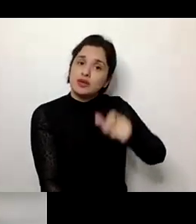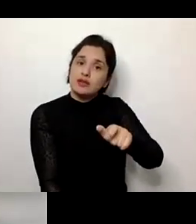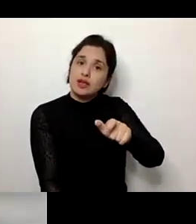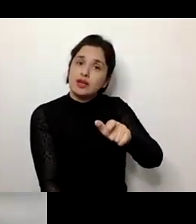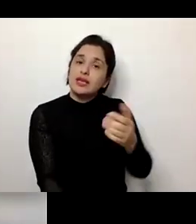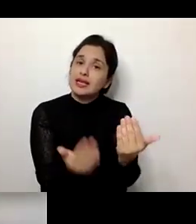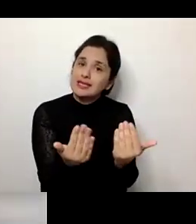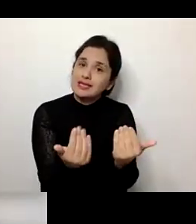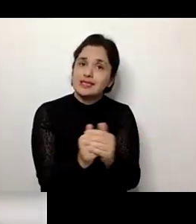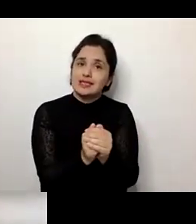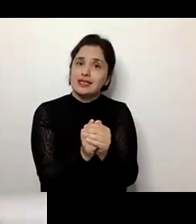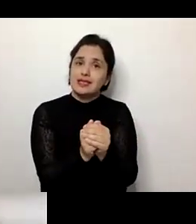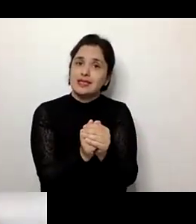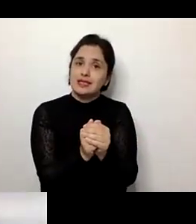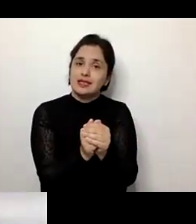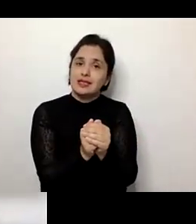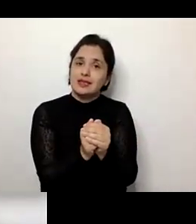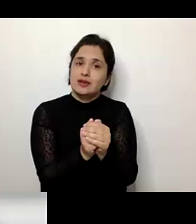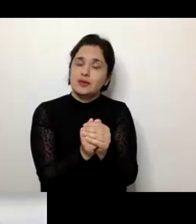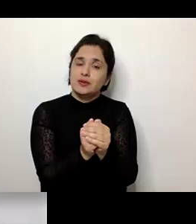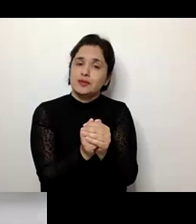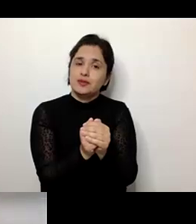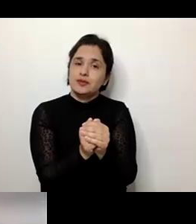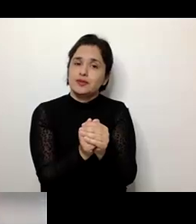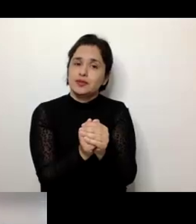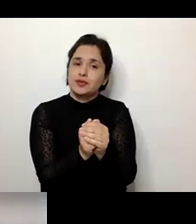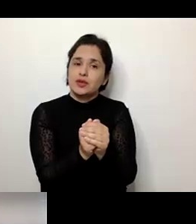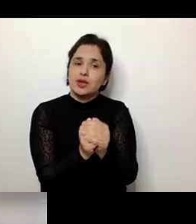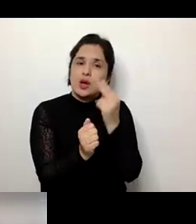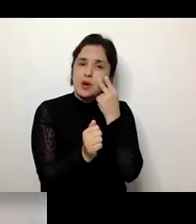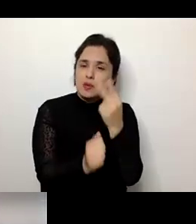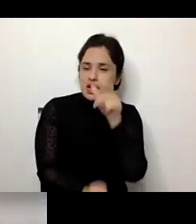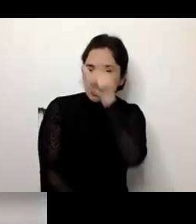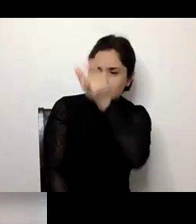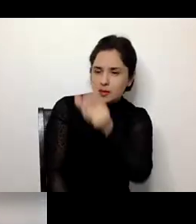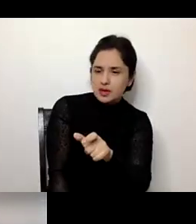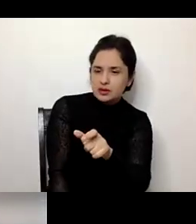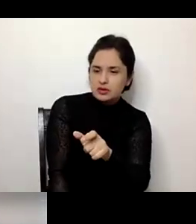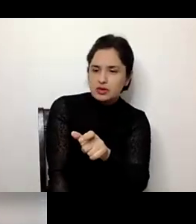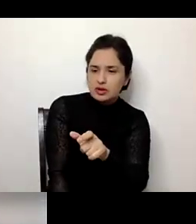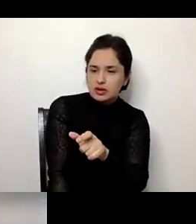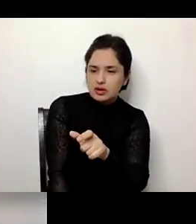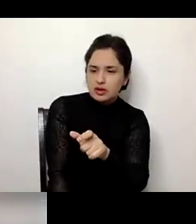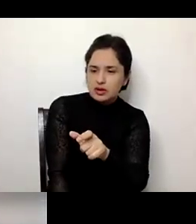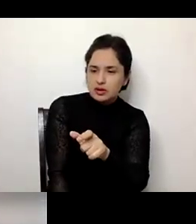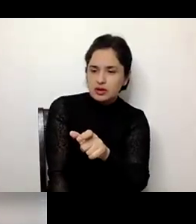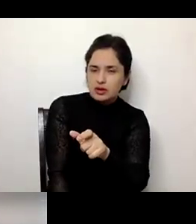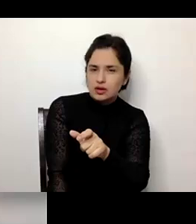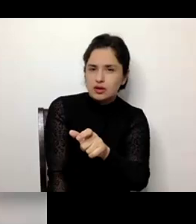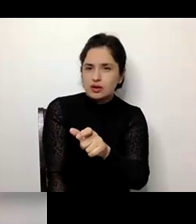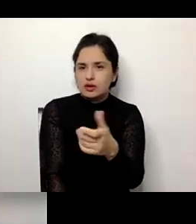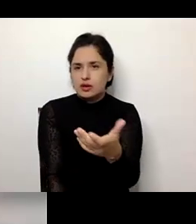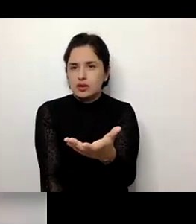itens, até para a gente poder colocar a pessoa em uma avaliação, em um